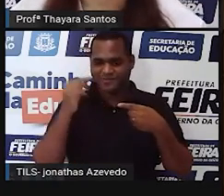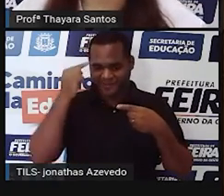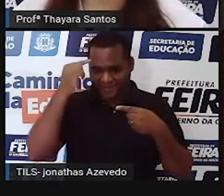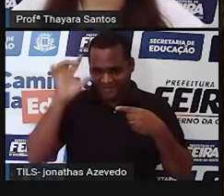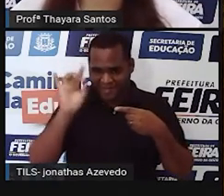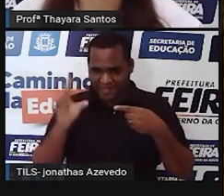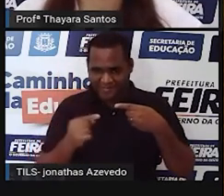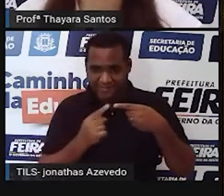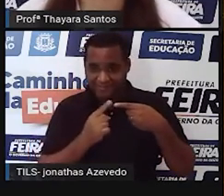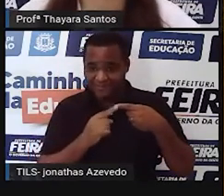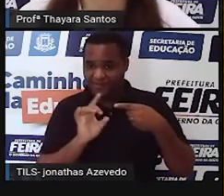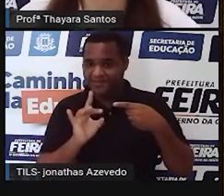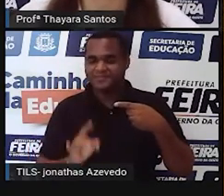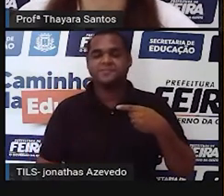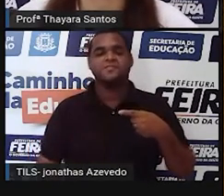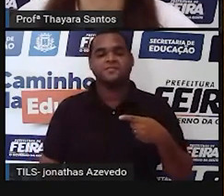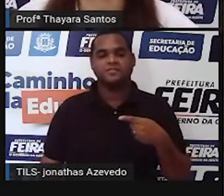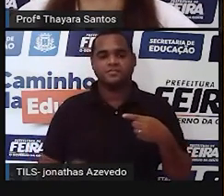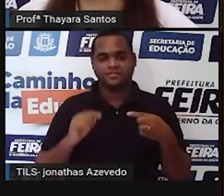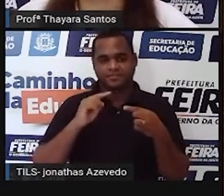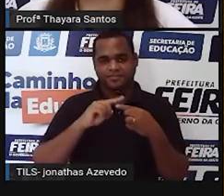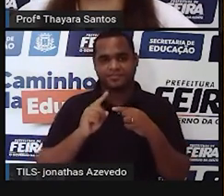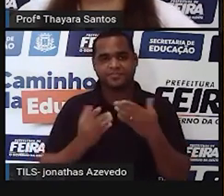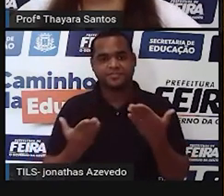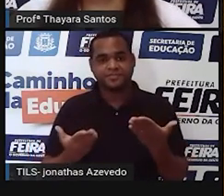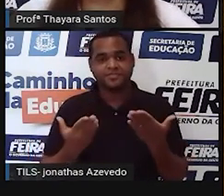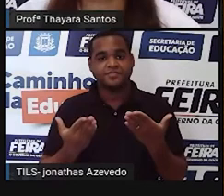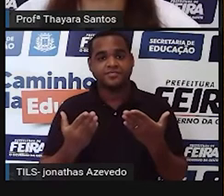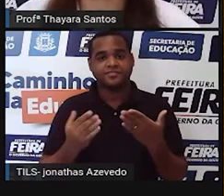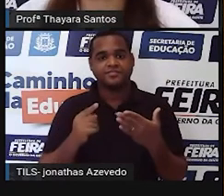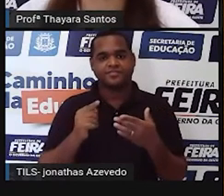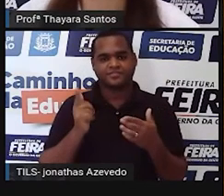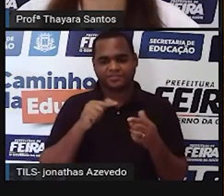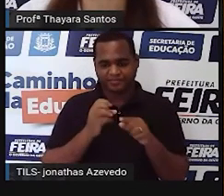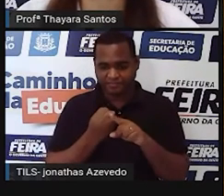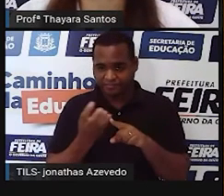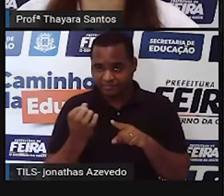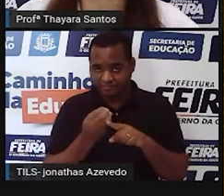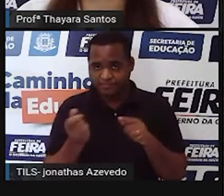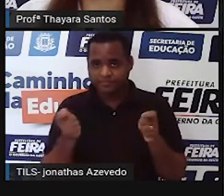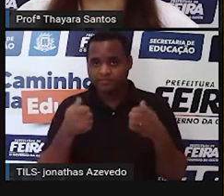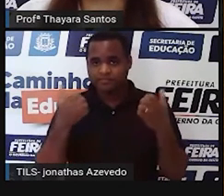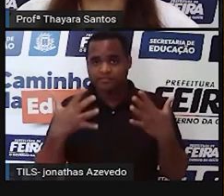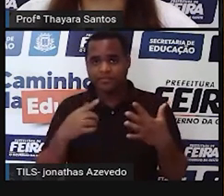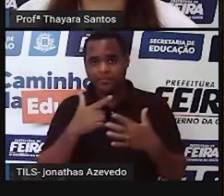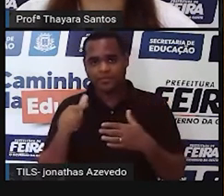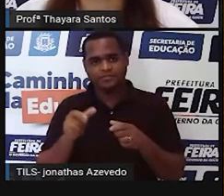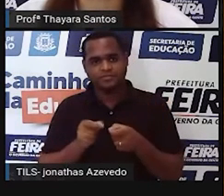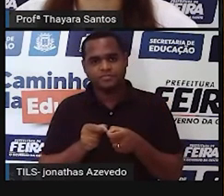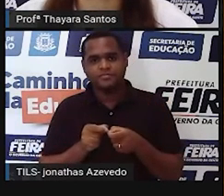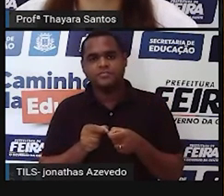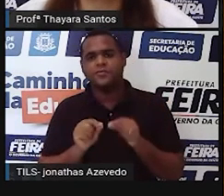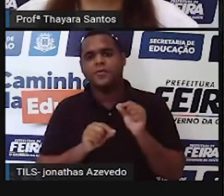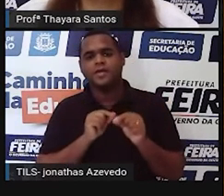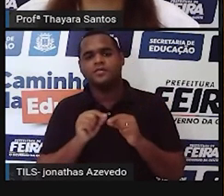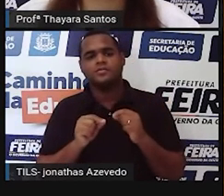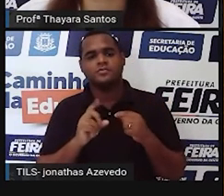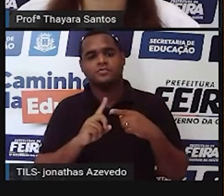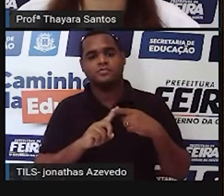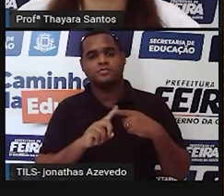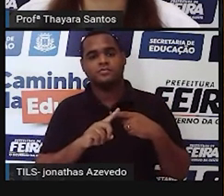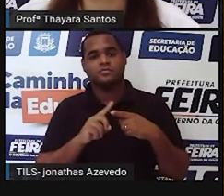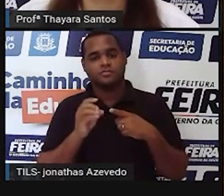A próxima. Além de produzir os espermatozoides, é uma outra função dos testículos. Letra A,